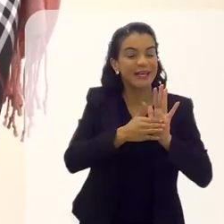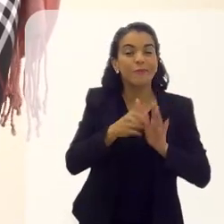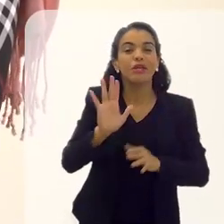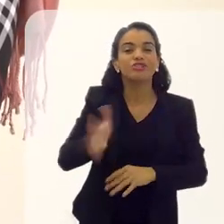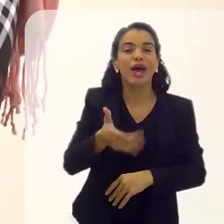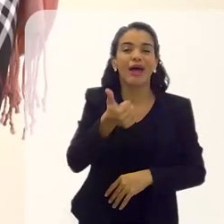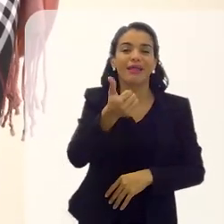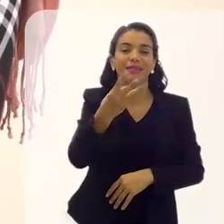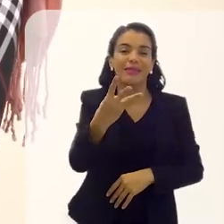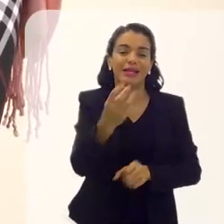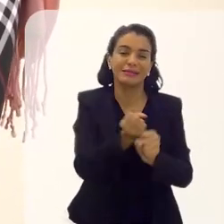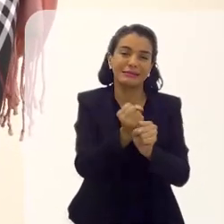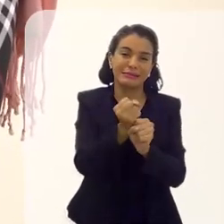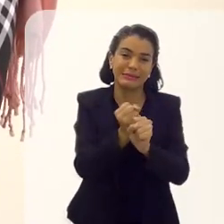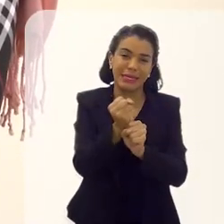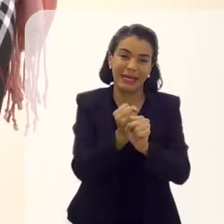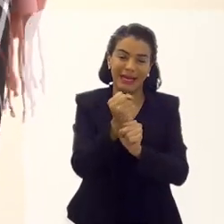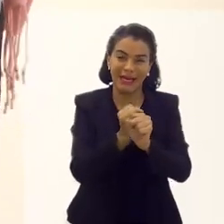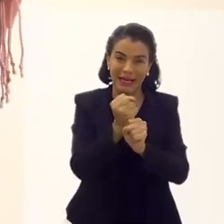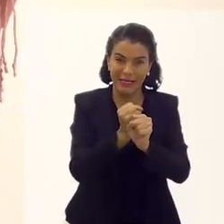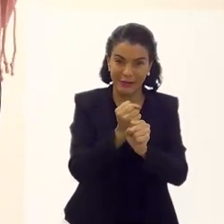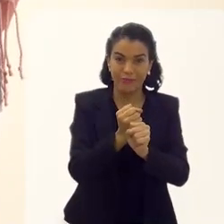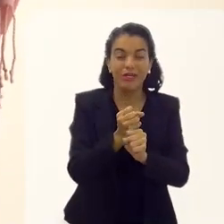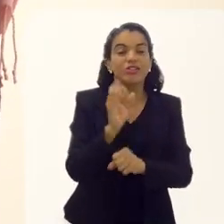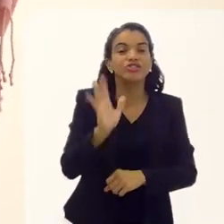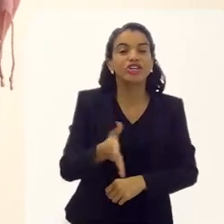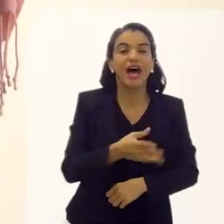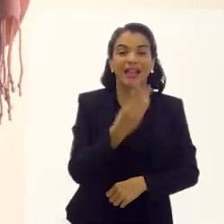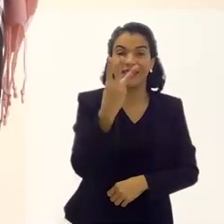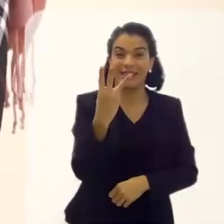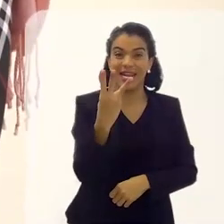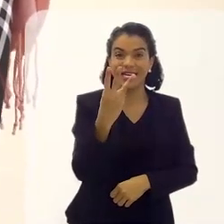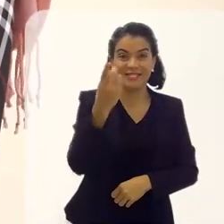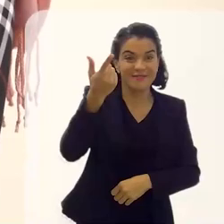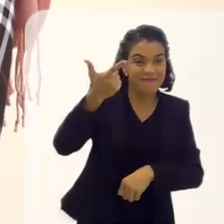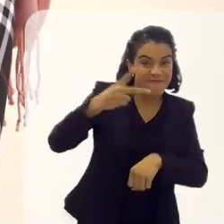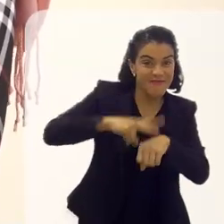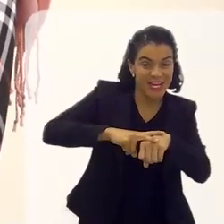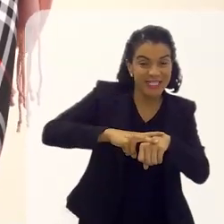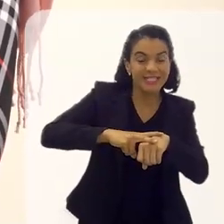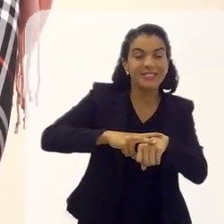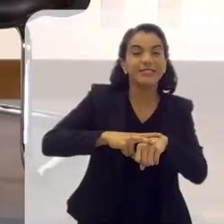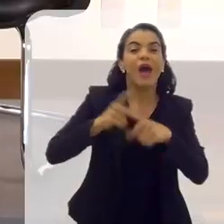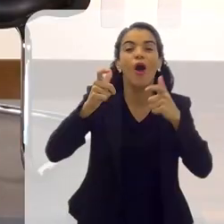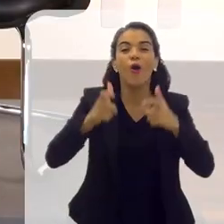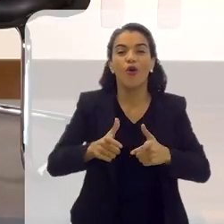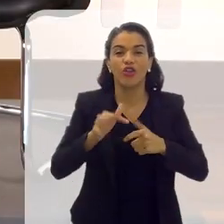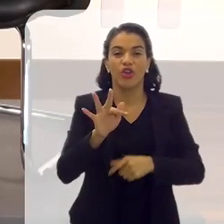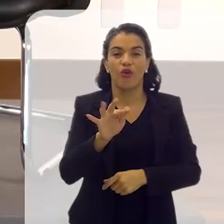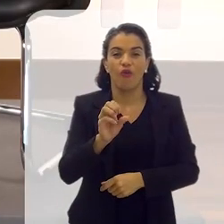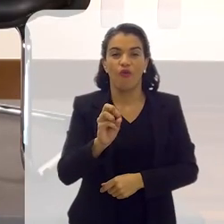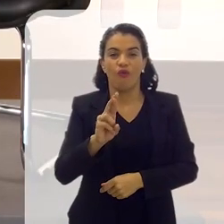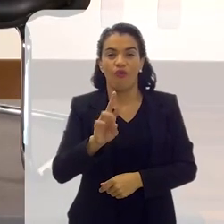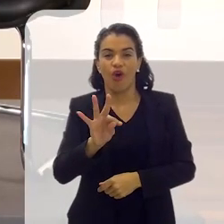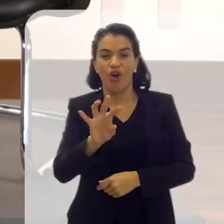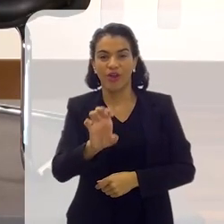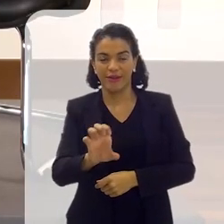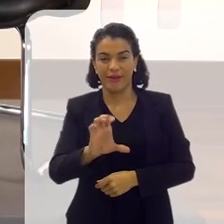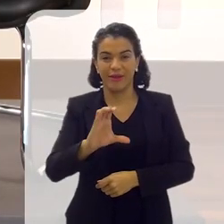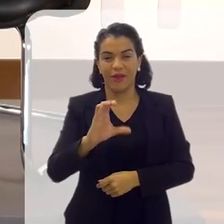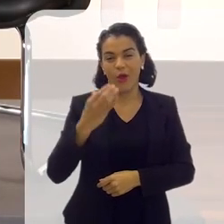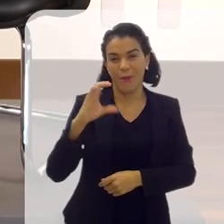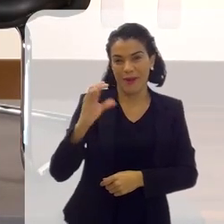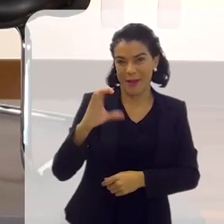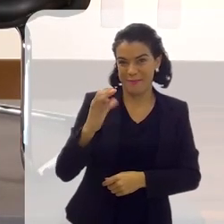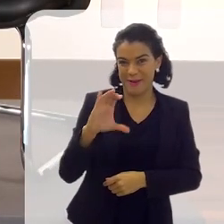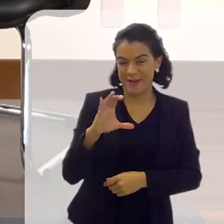como fazem 13 anos, eu moro em Copacabana, eu fiz três edições no Forte Copacabana. Então, sempre eu encontro as